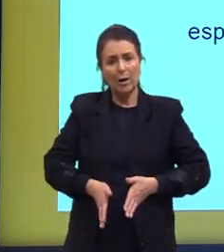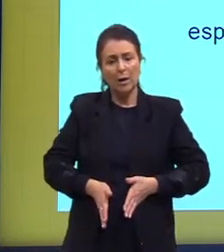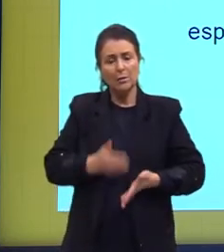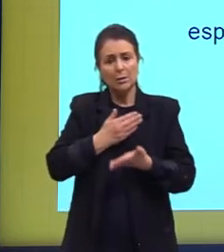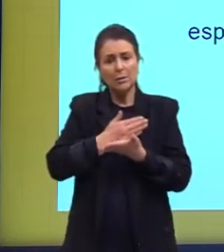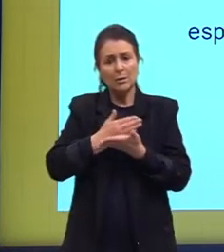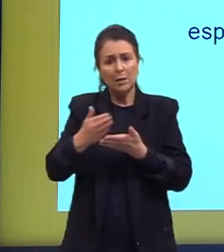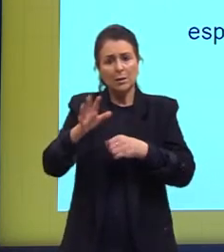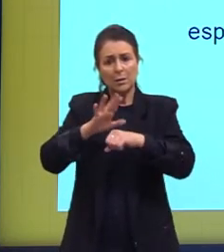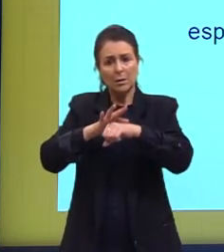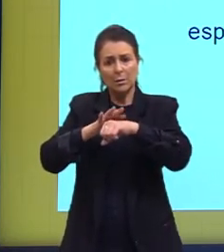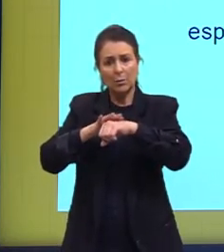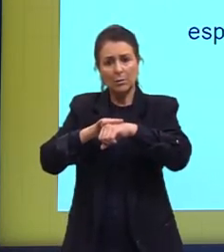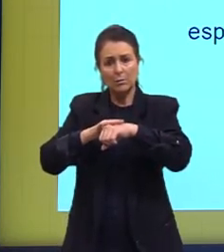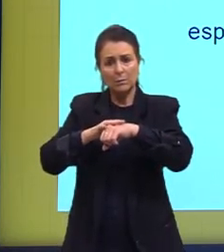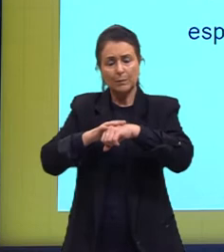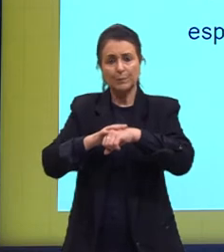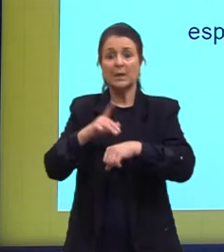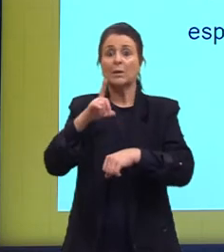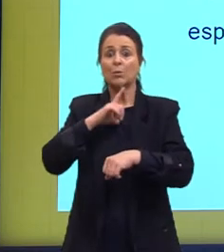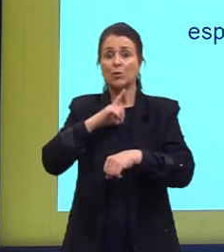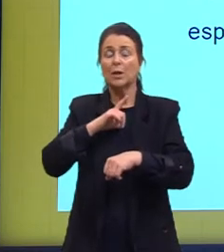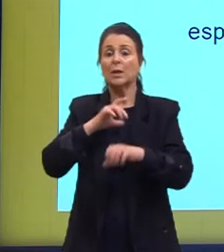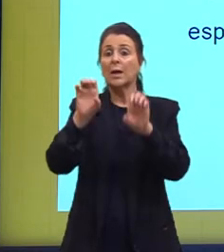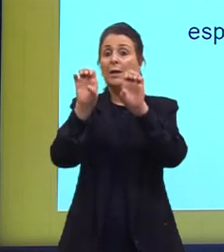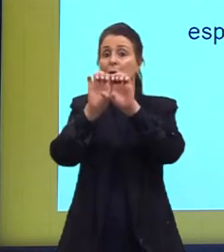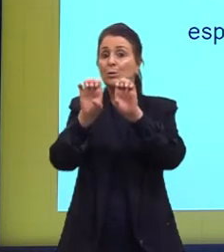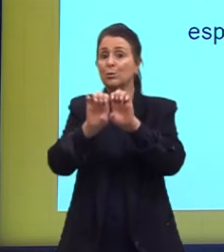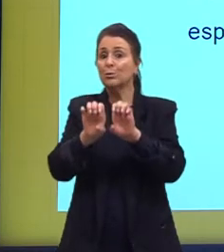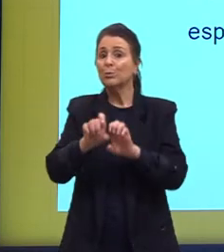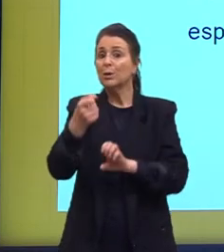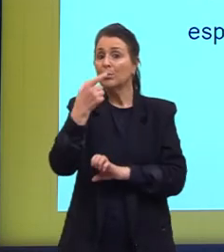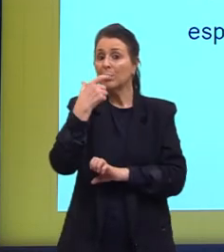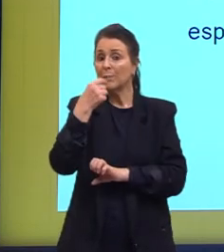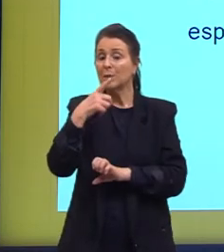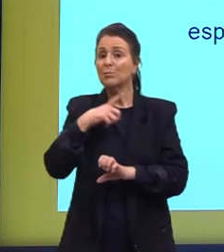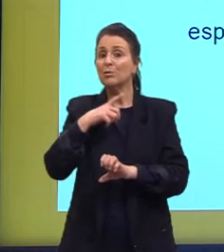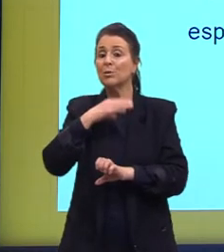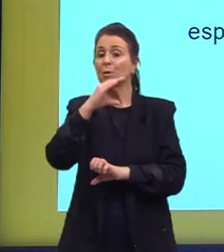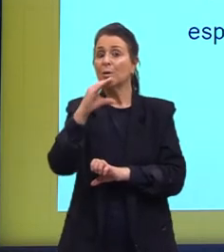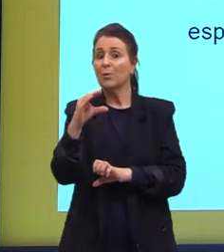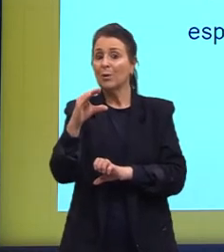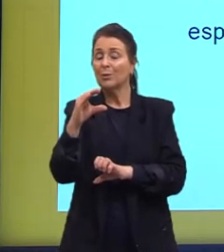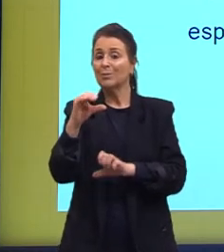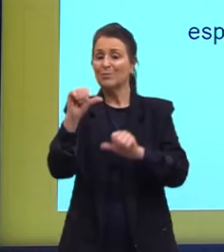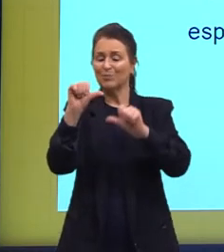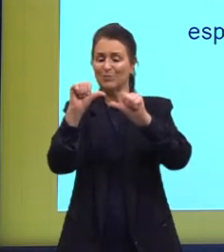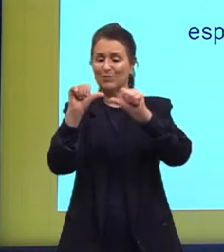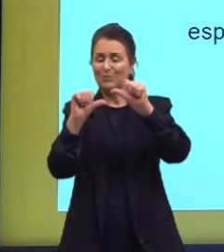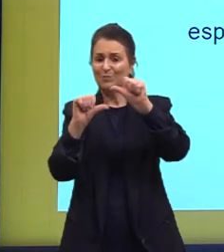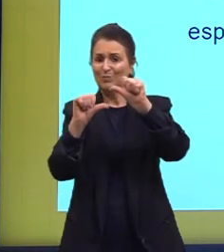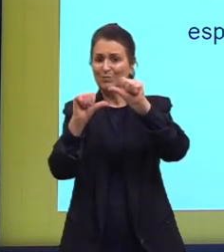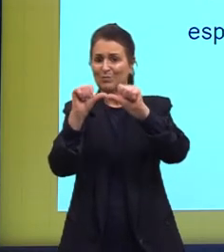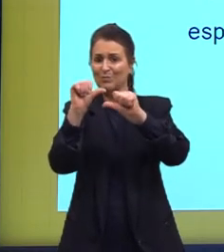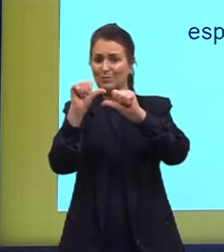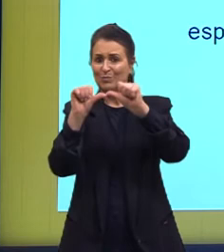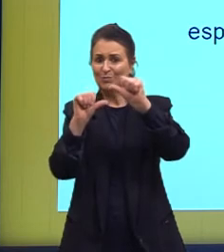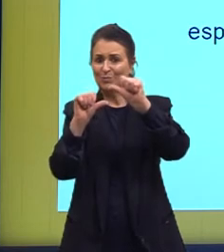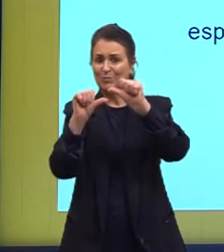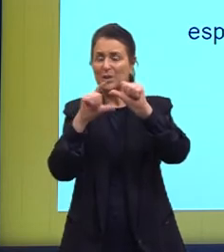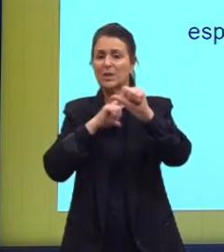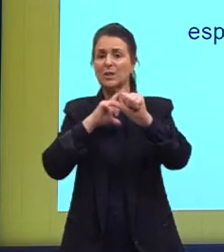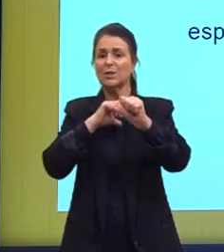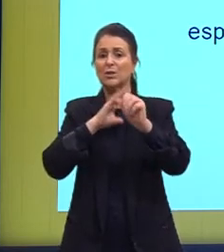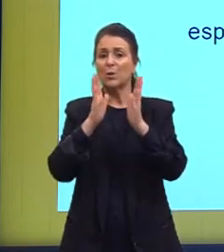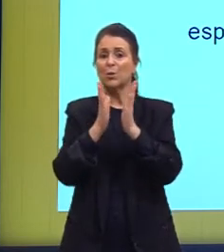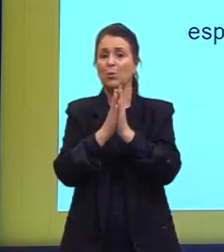que na estrutura da talidomida tinha esse carbono assimétrico, um carbono quiral. E eles tinham um isômero,